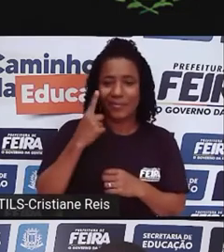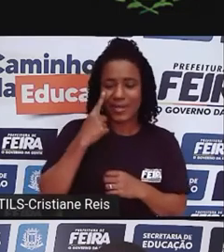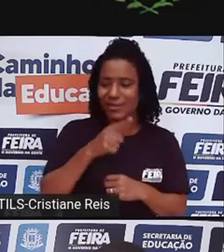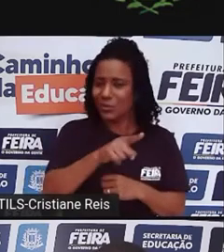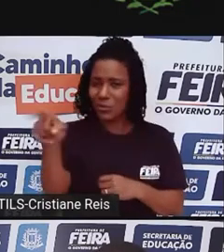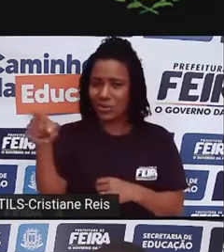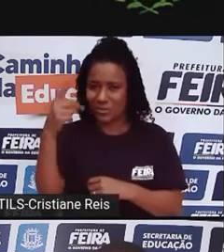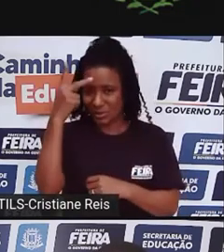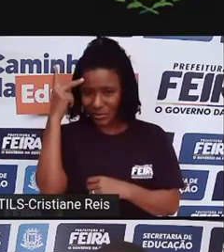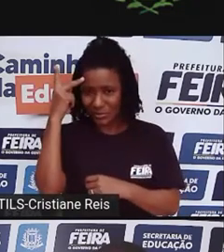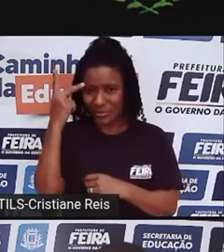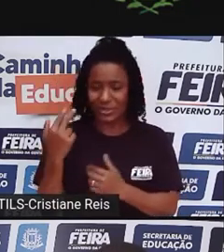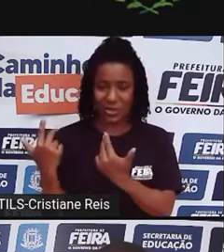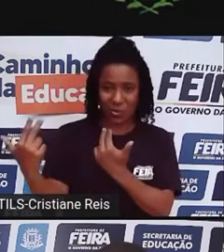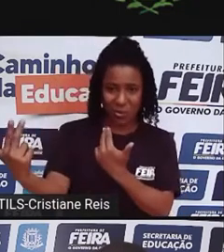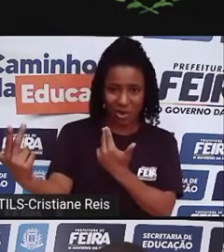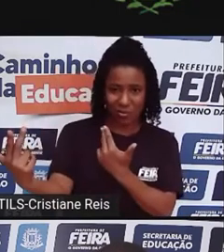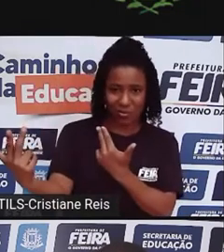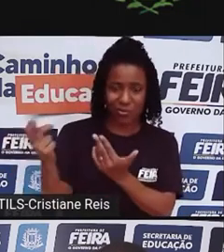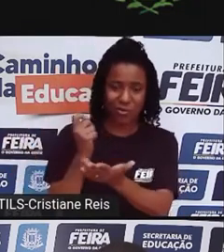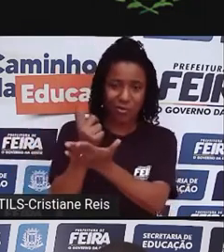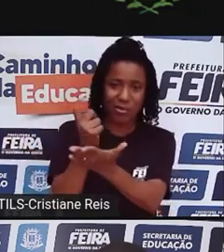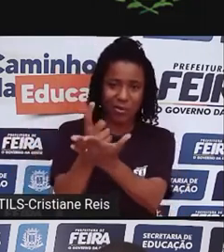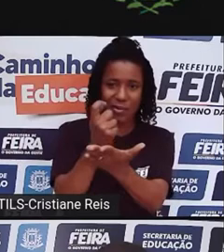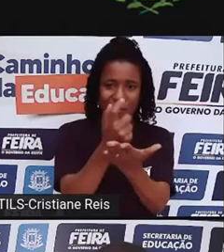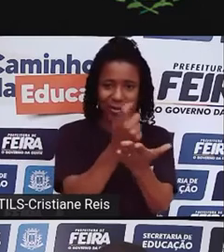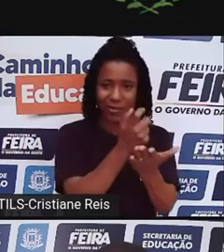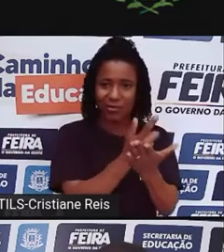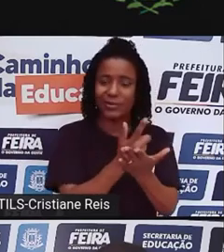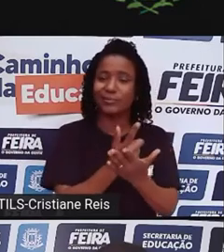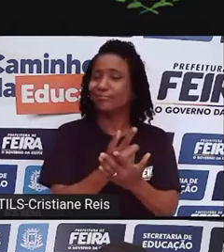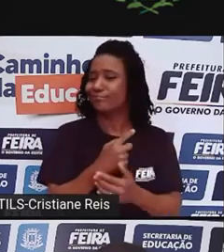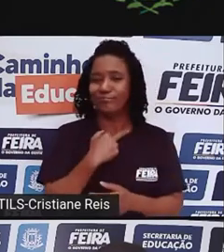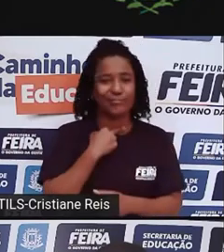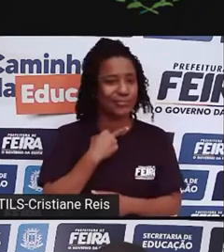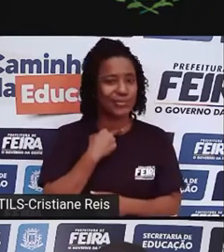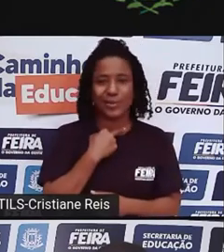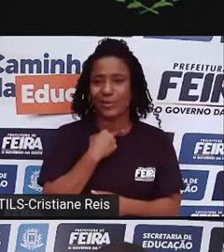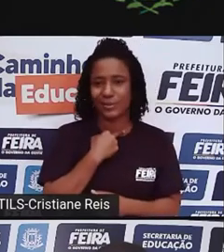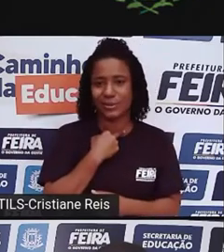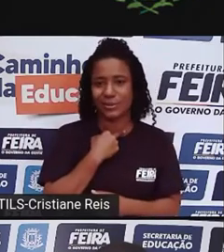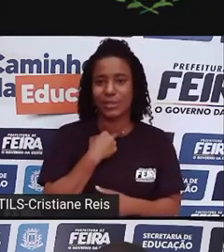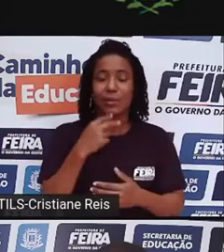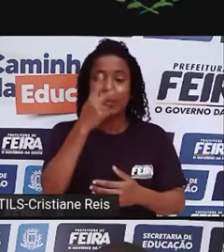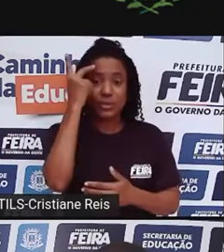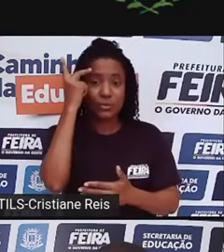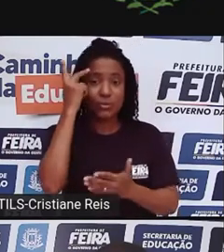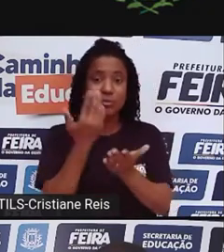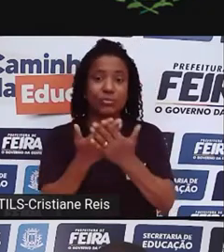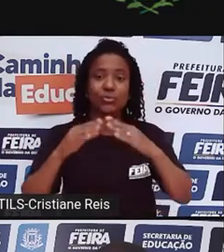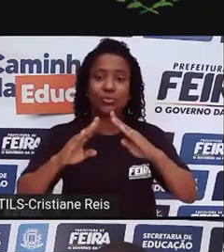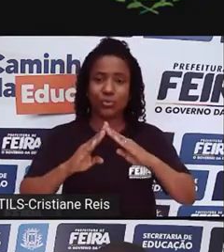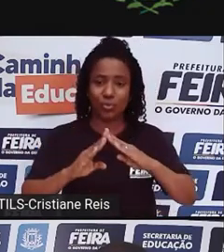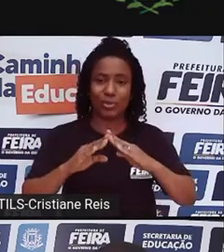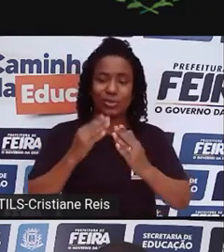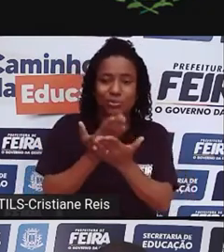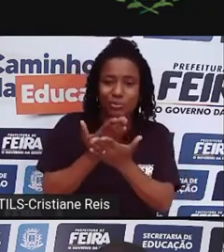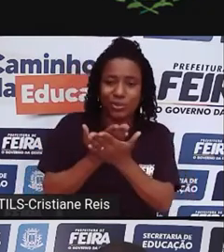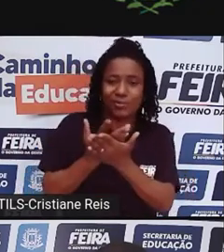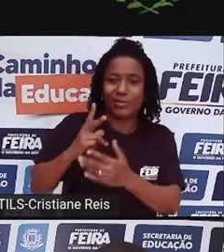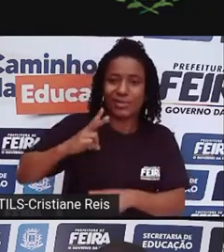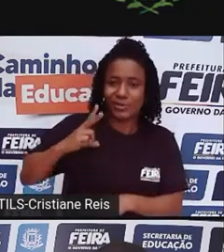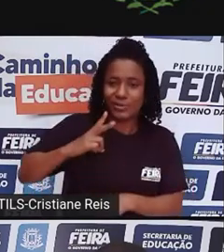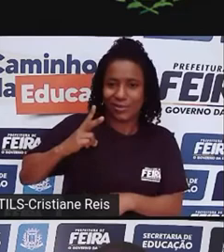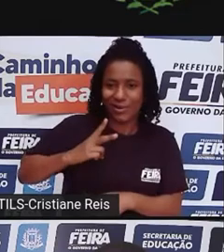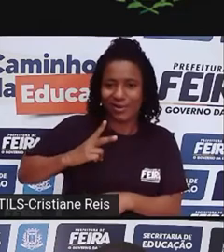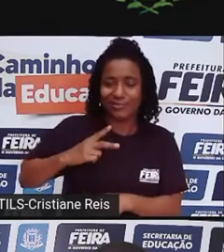mundo. Não pode ser universalizado. Porque nem todo mundo tem direito a uma escola de qualidade, mas o capitalismo fica ali. Compre,